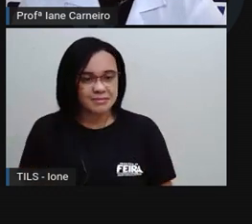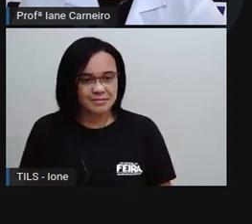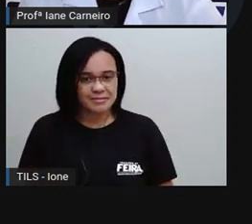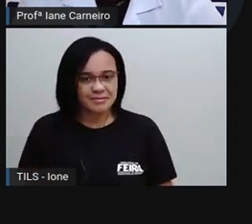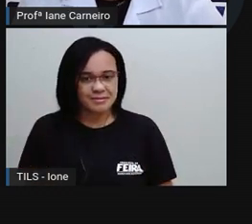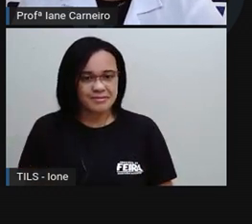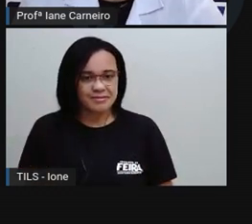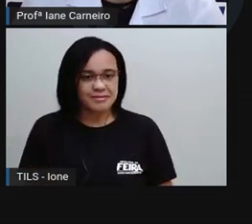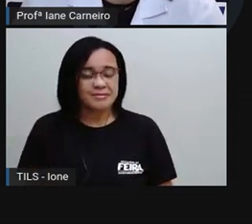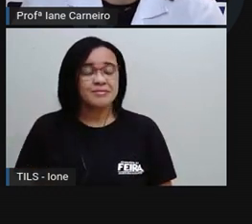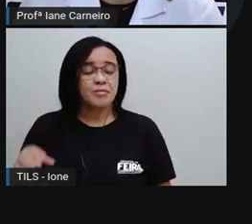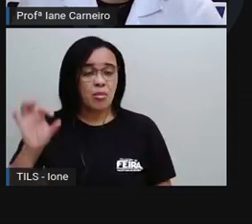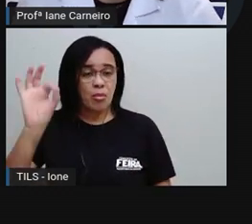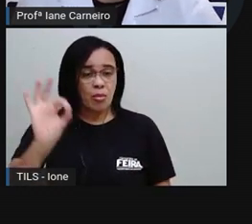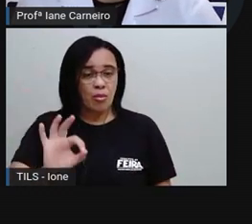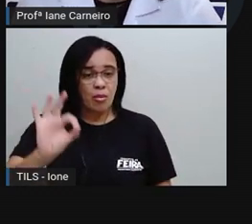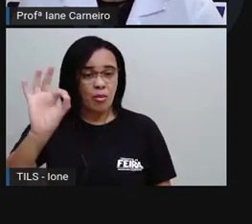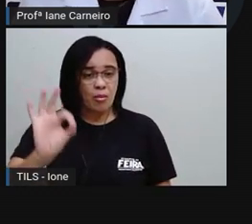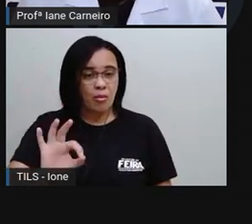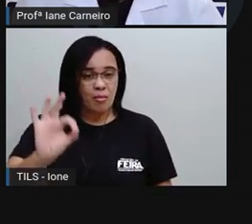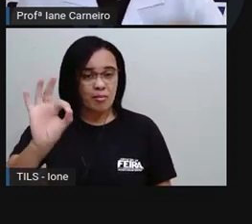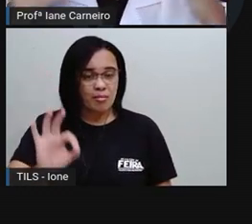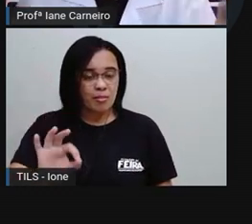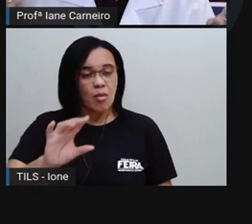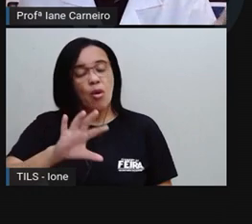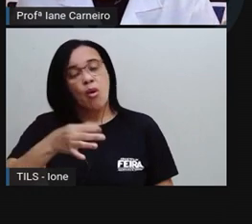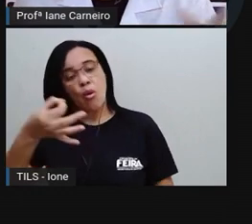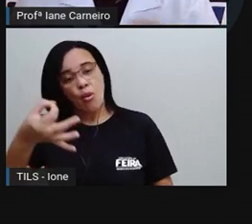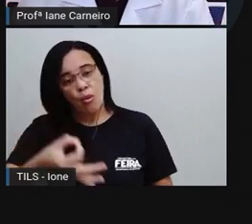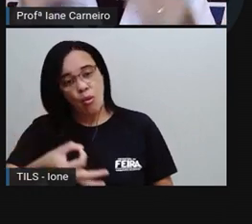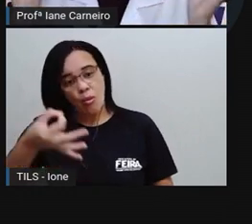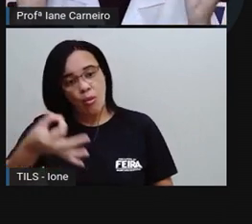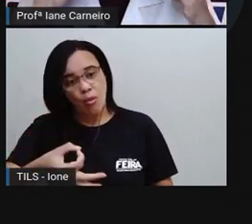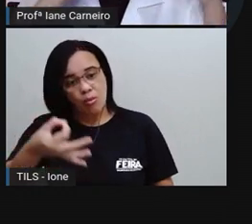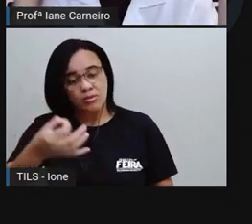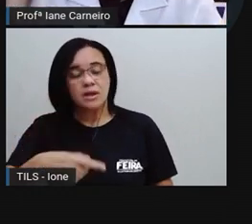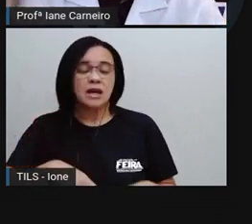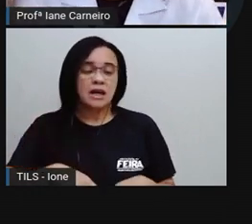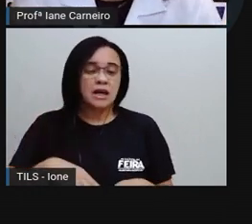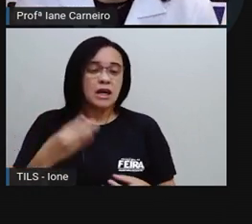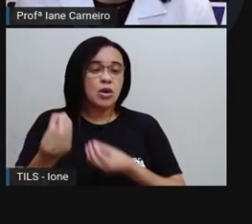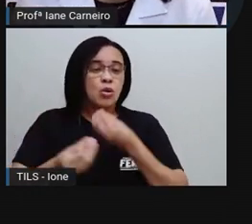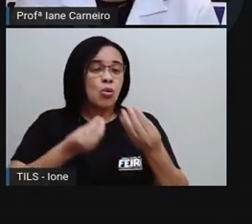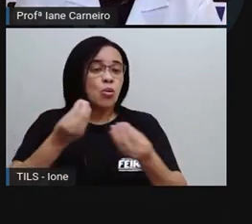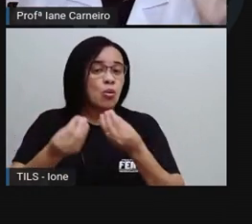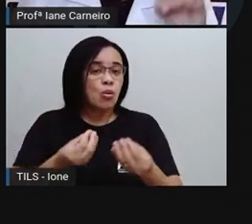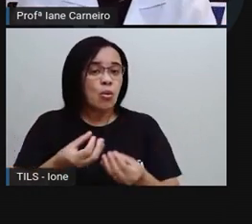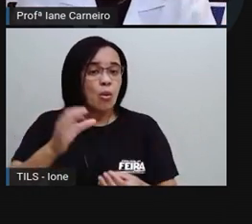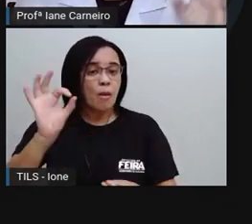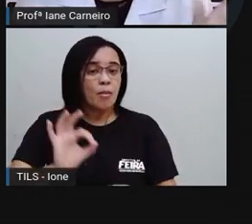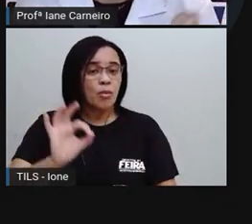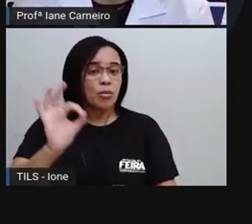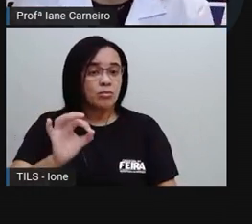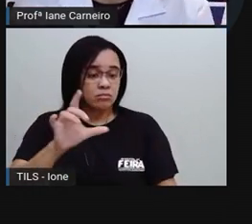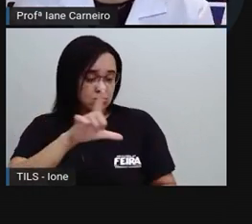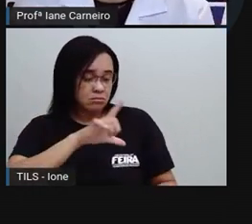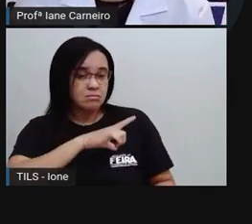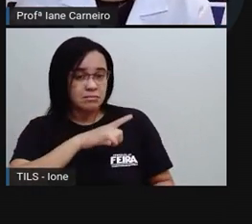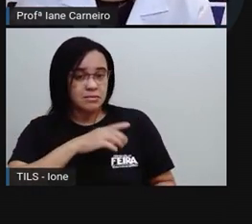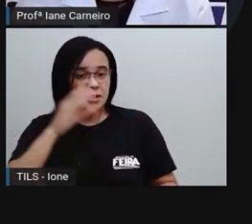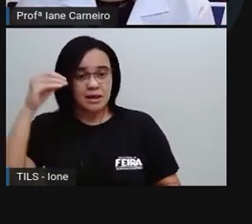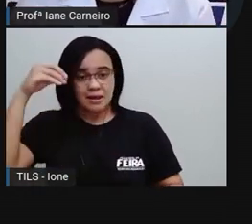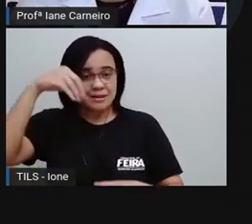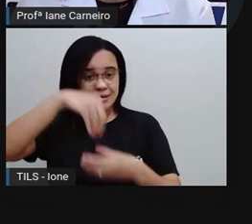É o sinal da porcentagem, né? É a quantidade. Indica quantos porcento tem nesse corpo.